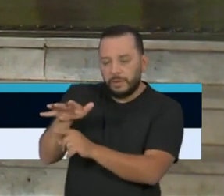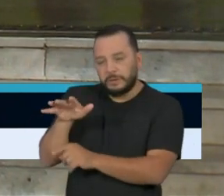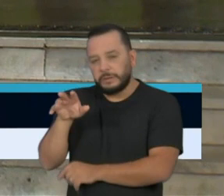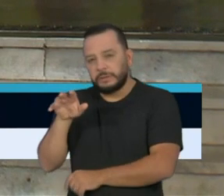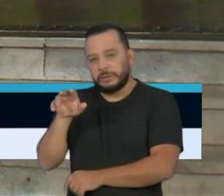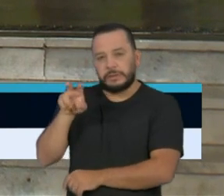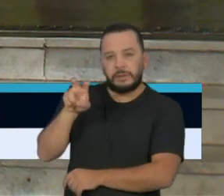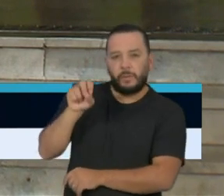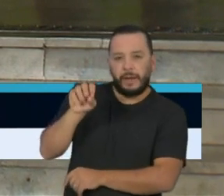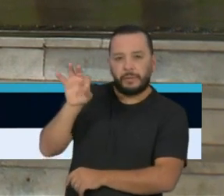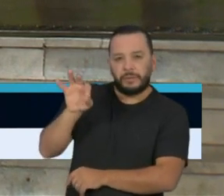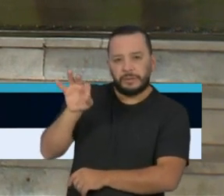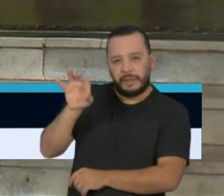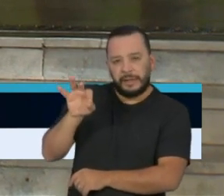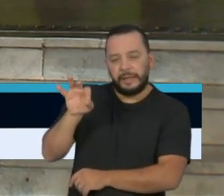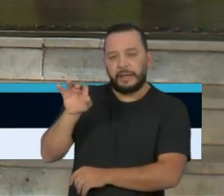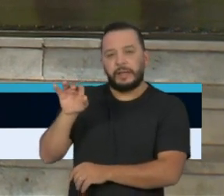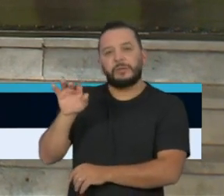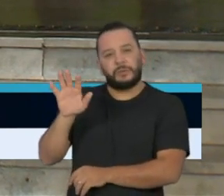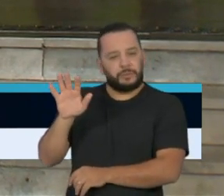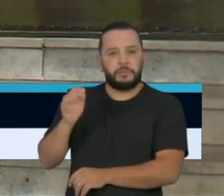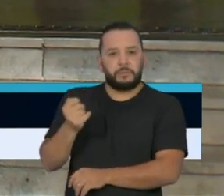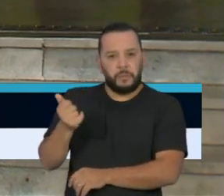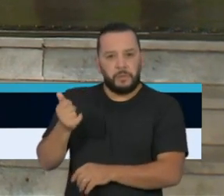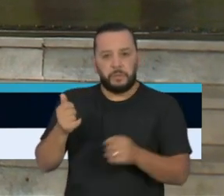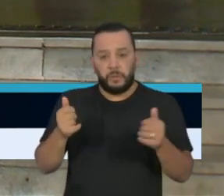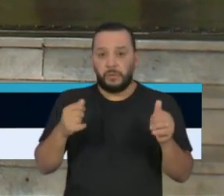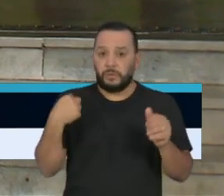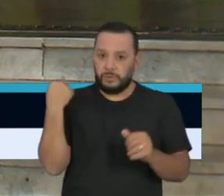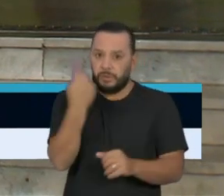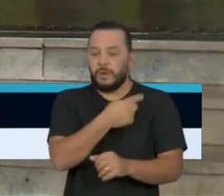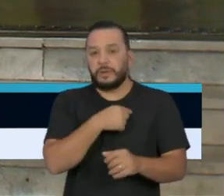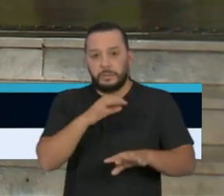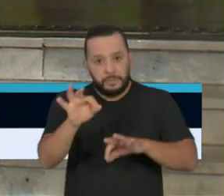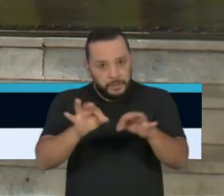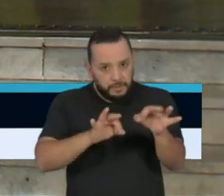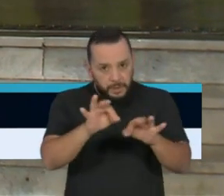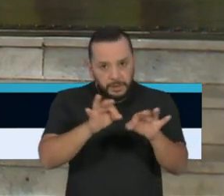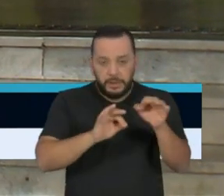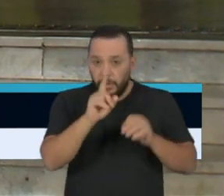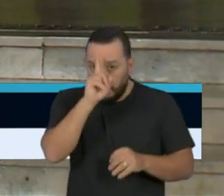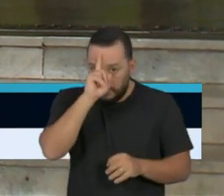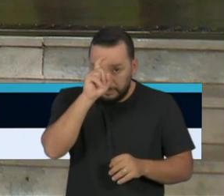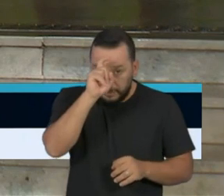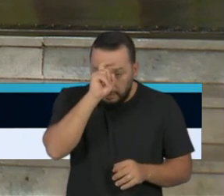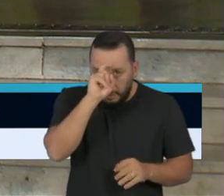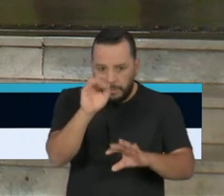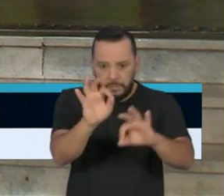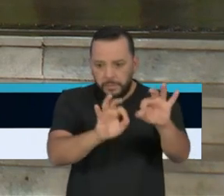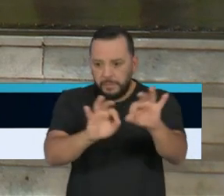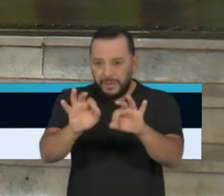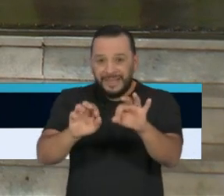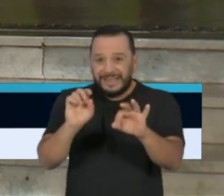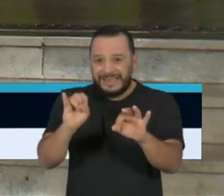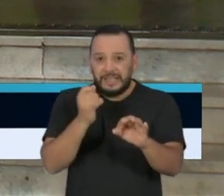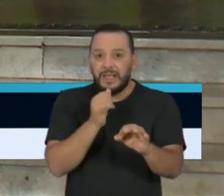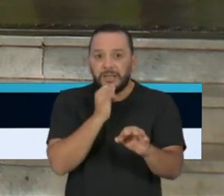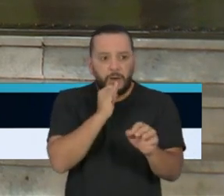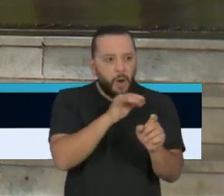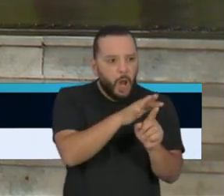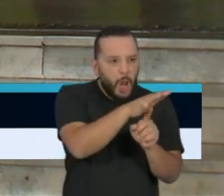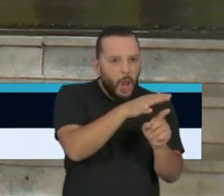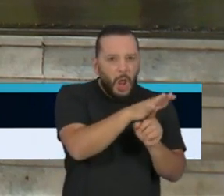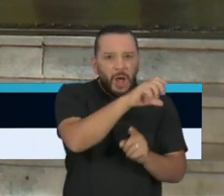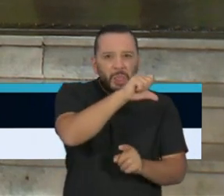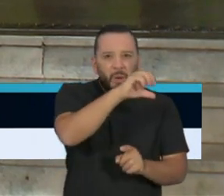que nós estamos preparando outro lote de hospitais para adentrar em campo, na hora que esses aqui atingirem